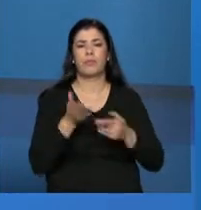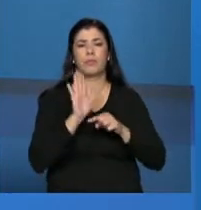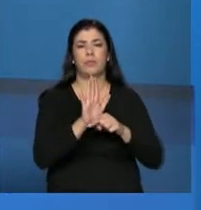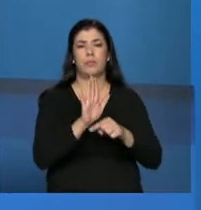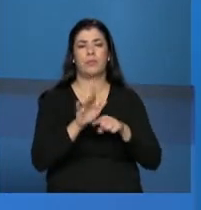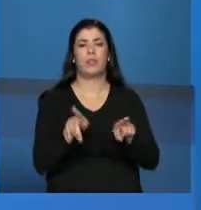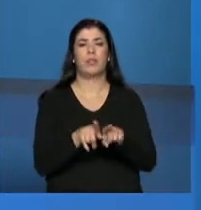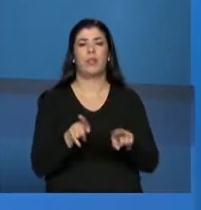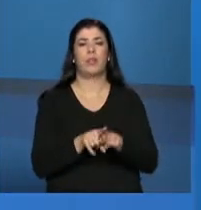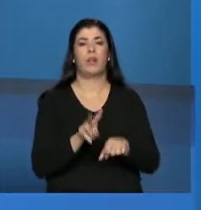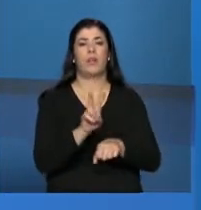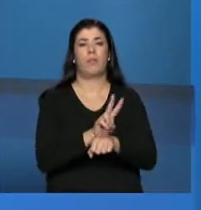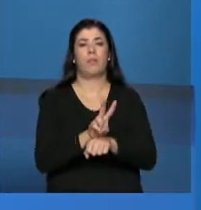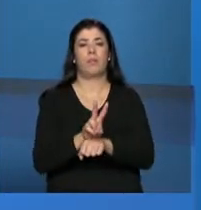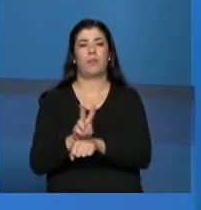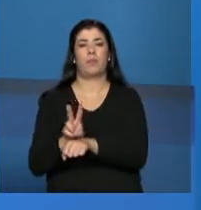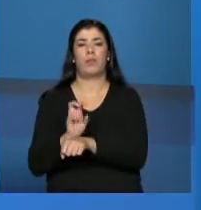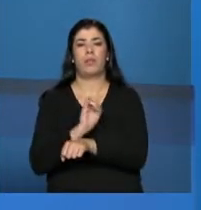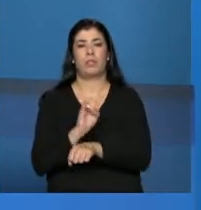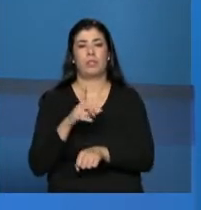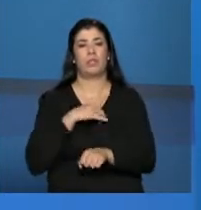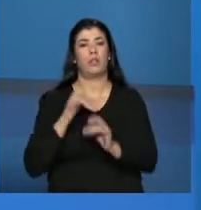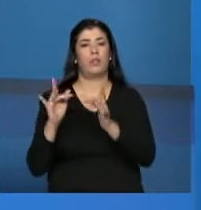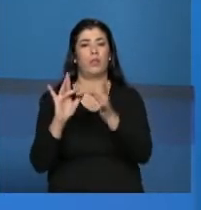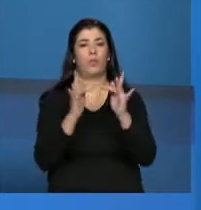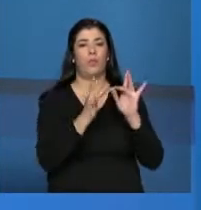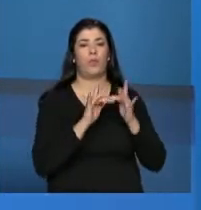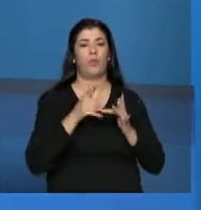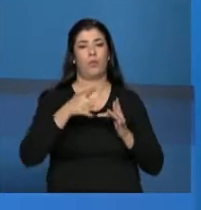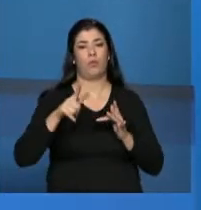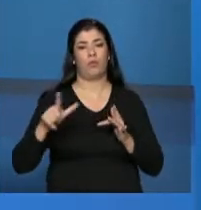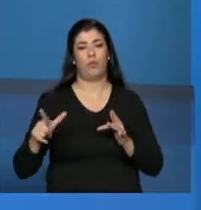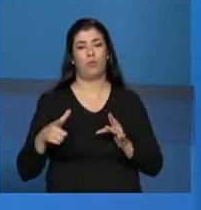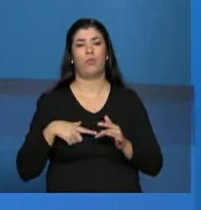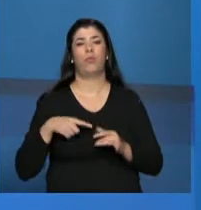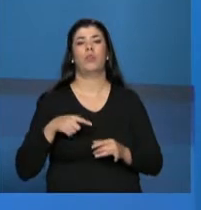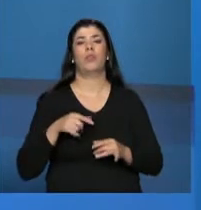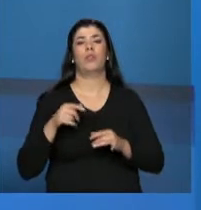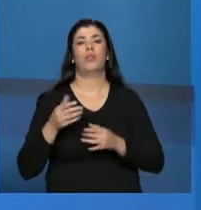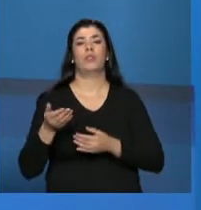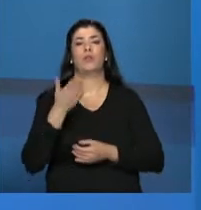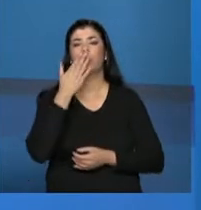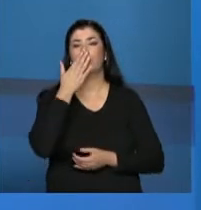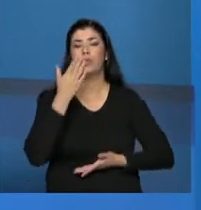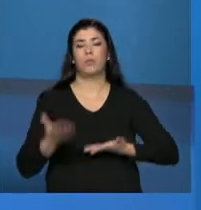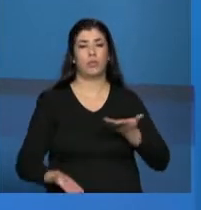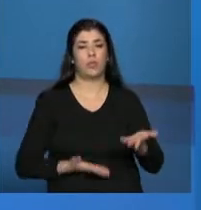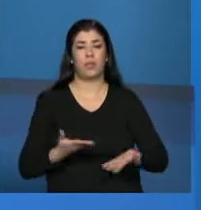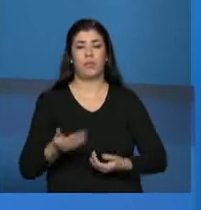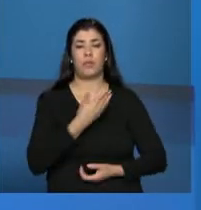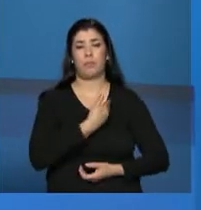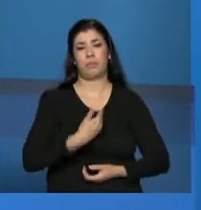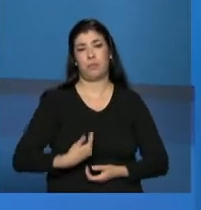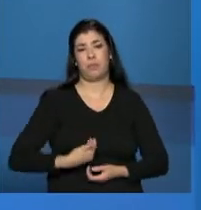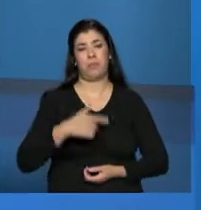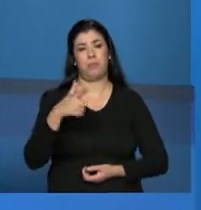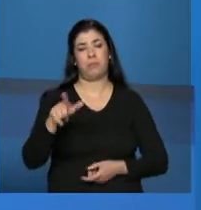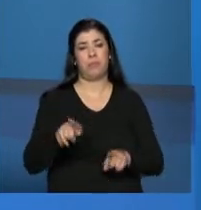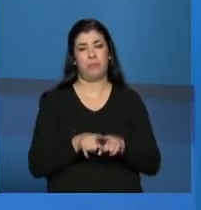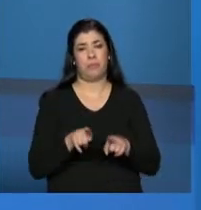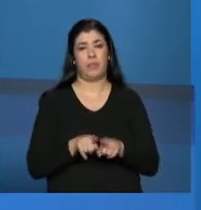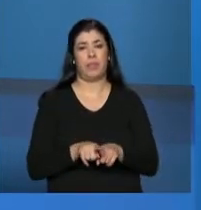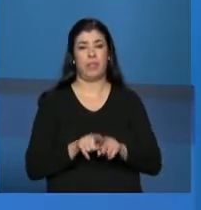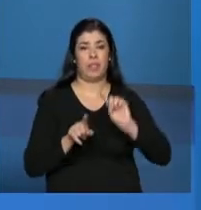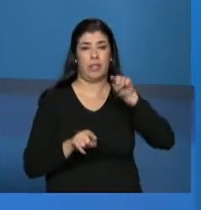Questões também de monitoramento, se ela se relaciona, né? No território com outros serviços públicos ou não. E